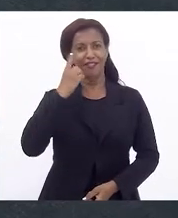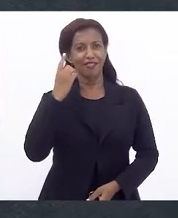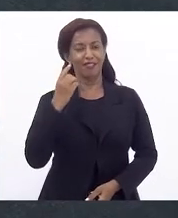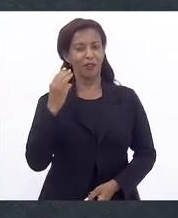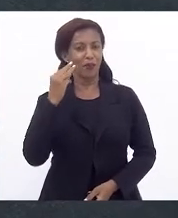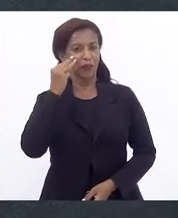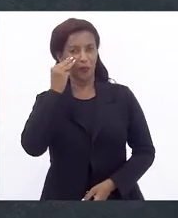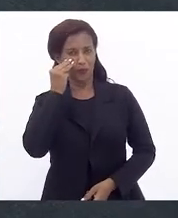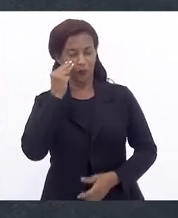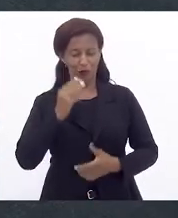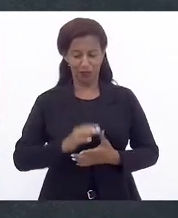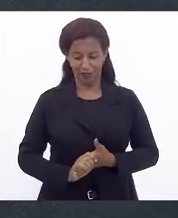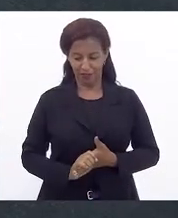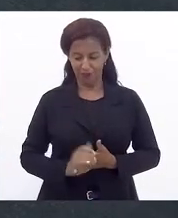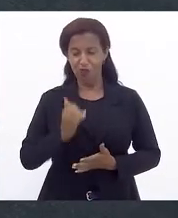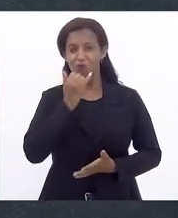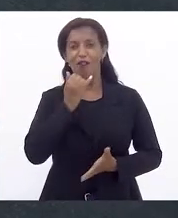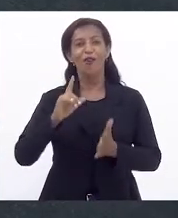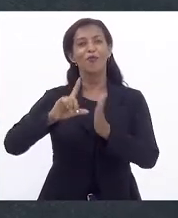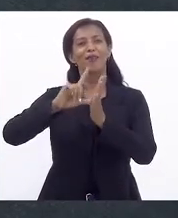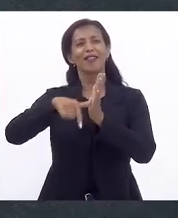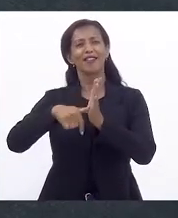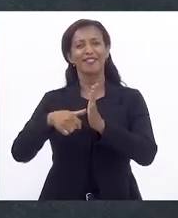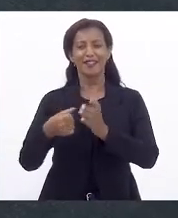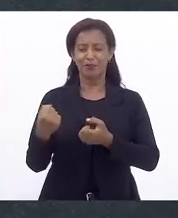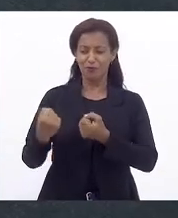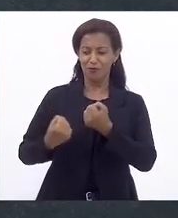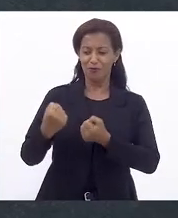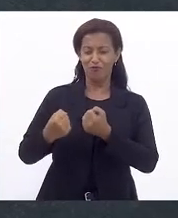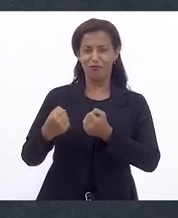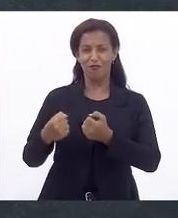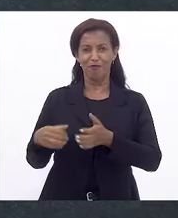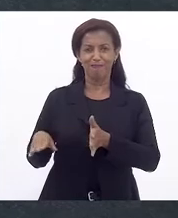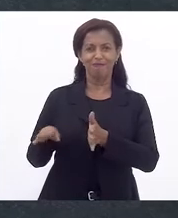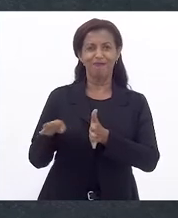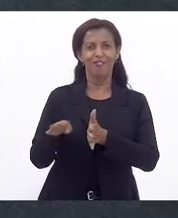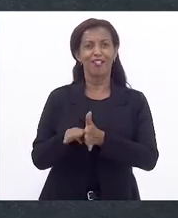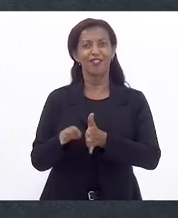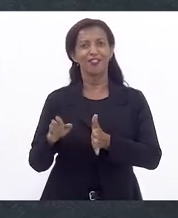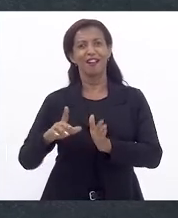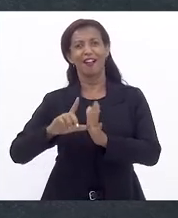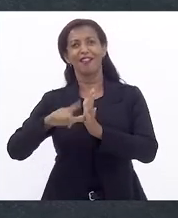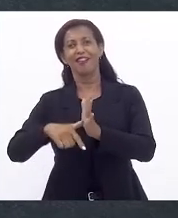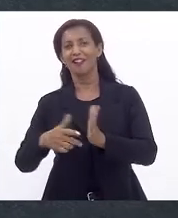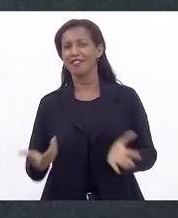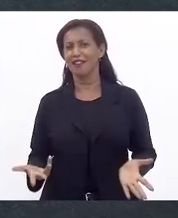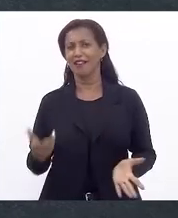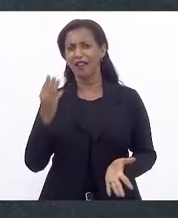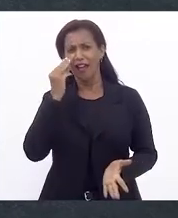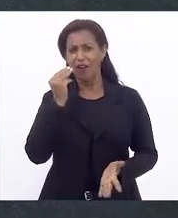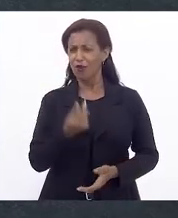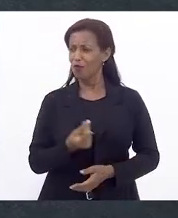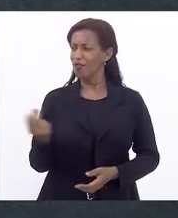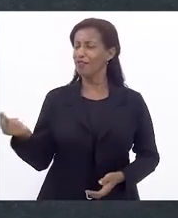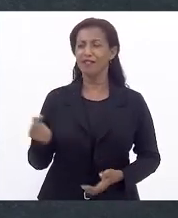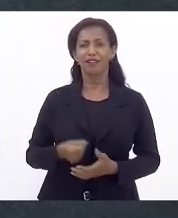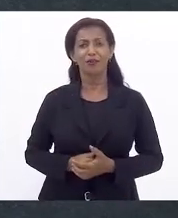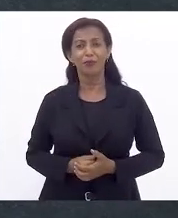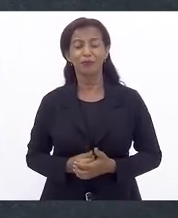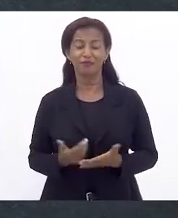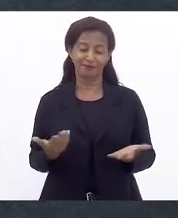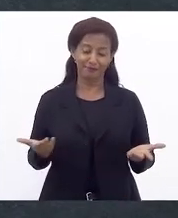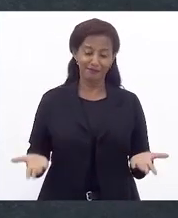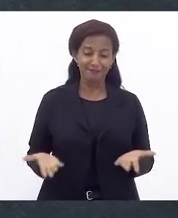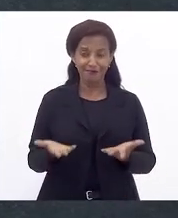eu tive um atraso no trânsito, só que eu cheguei um pouco atrasado e a Mônica se ausentou. Então,